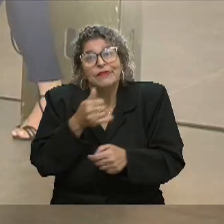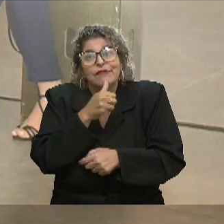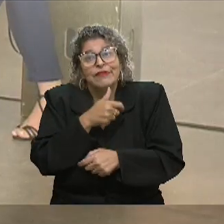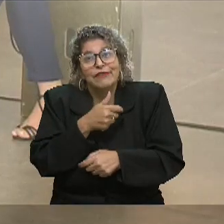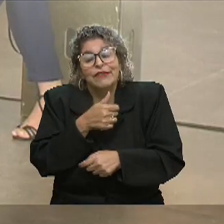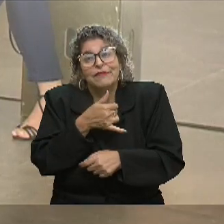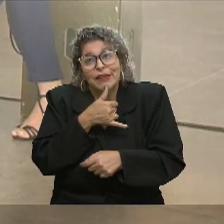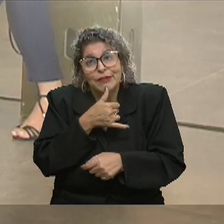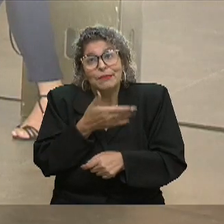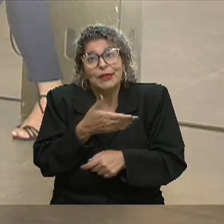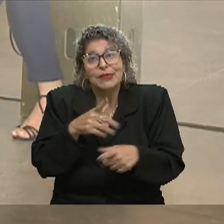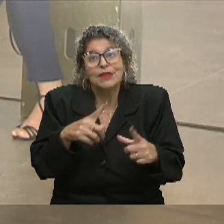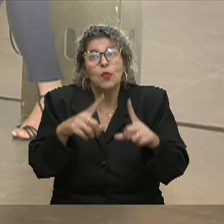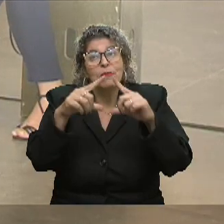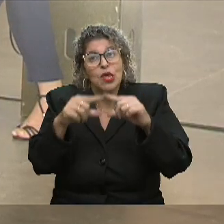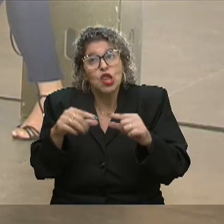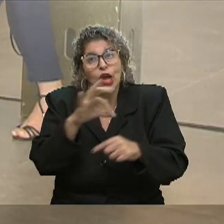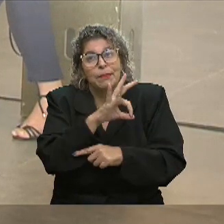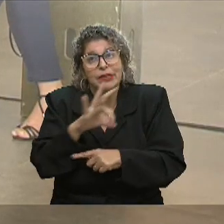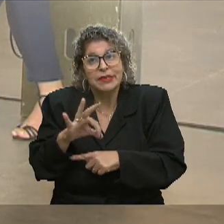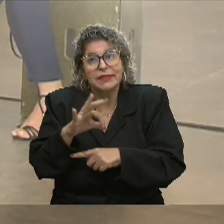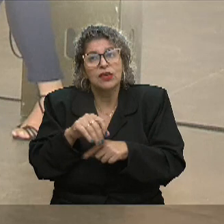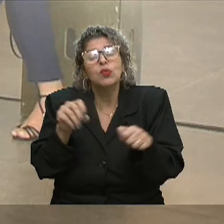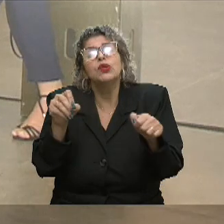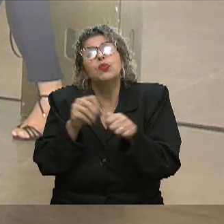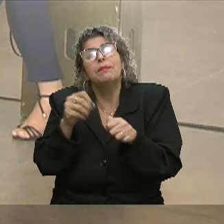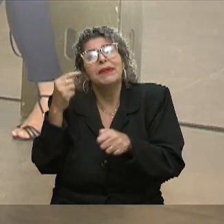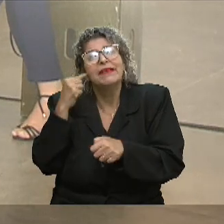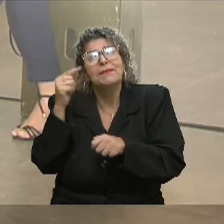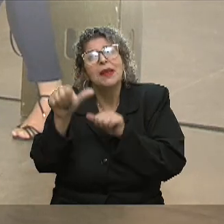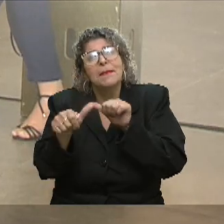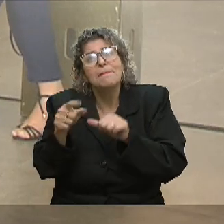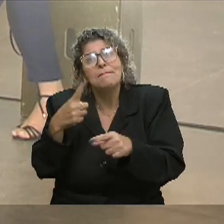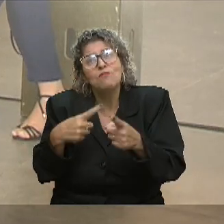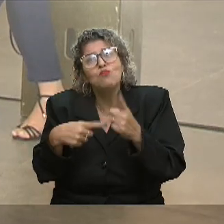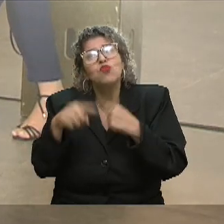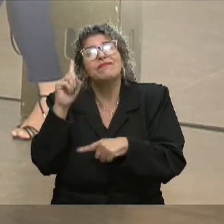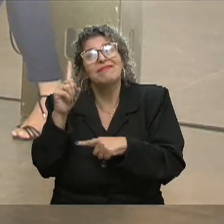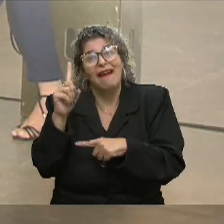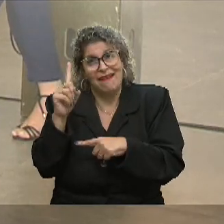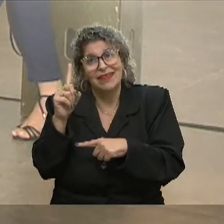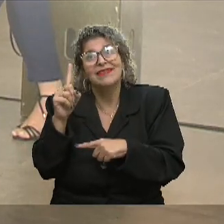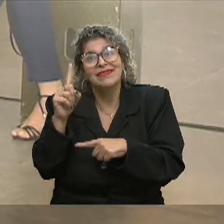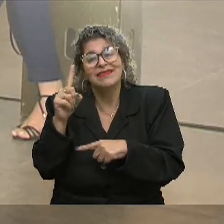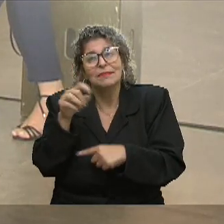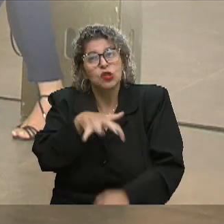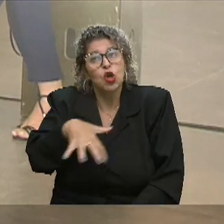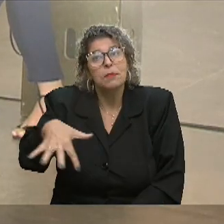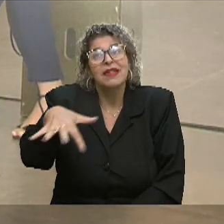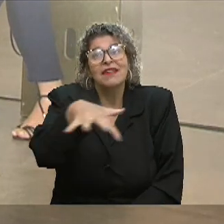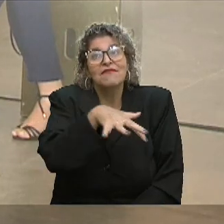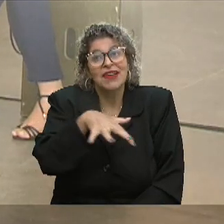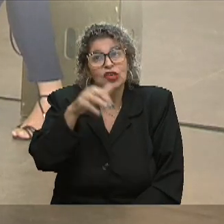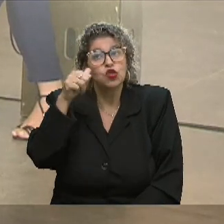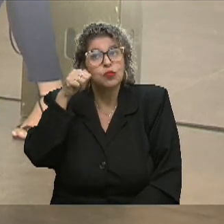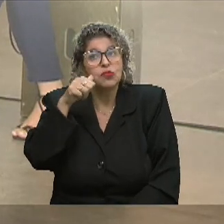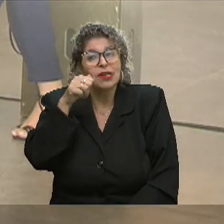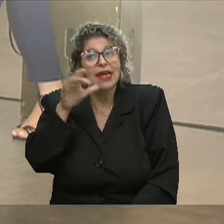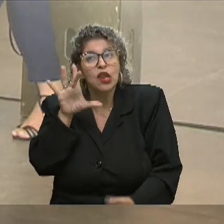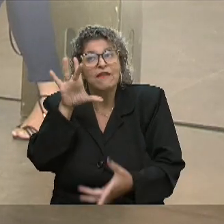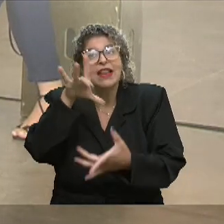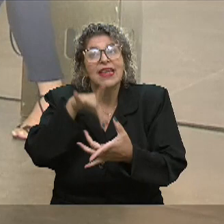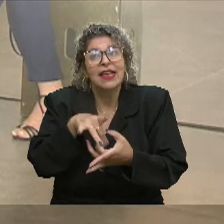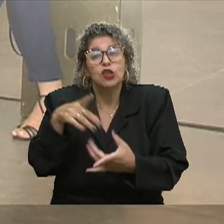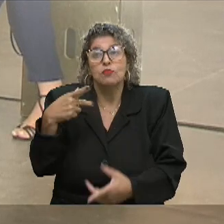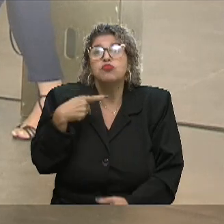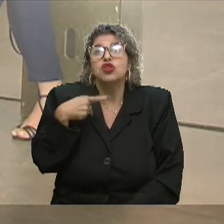são minoria, né, o que que tu acha que pode ser feito para mudar isso? Porque, assim, existe um universo muito grande de mulheres filiadas a